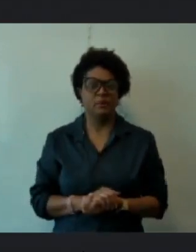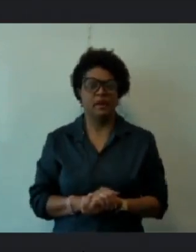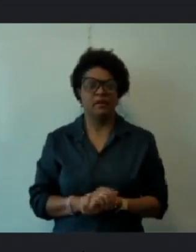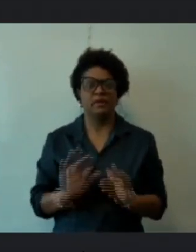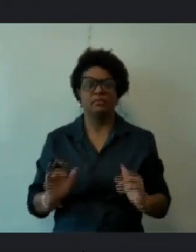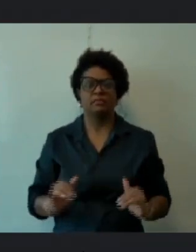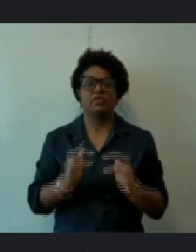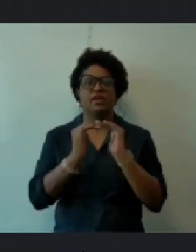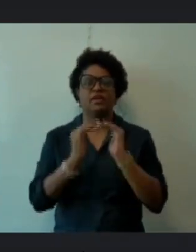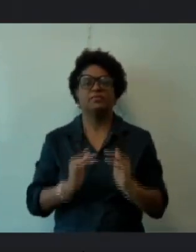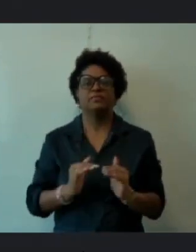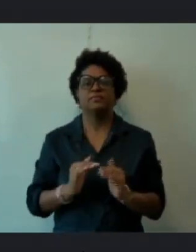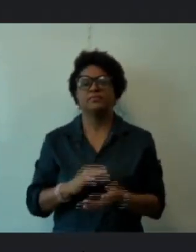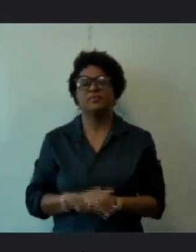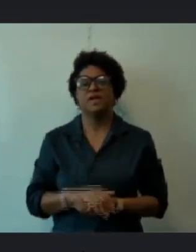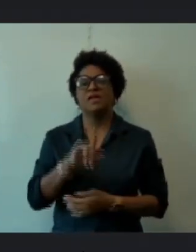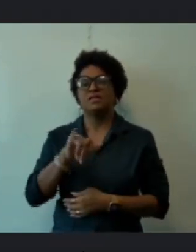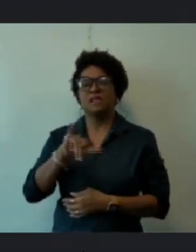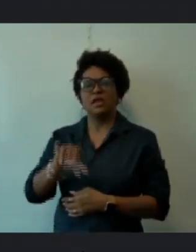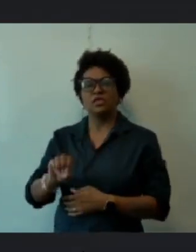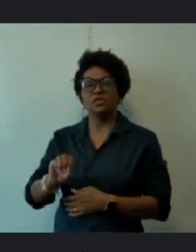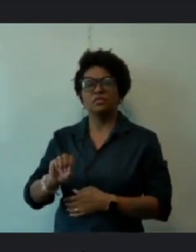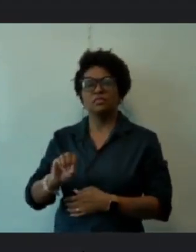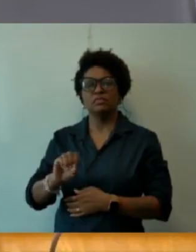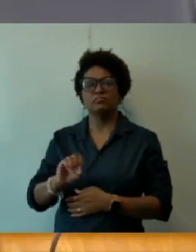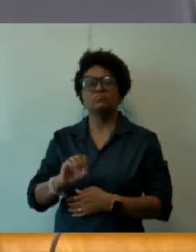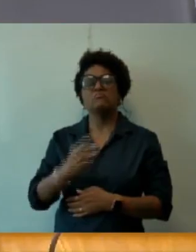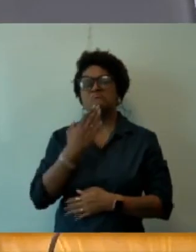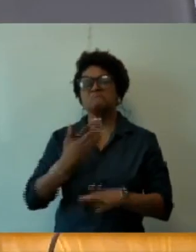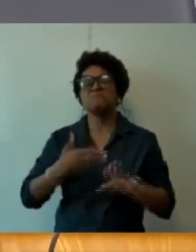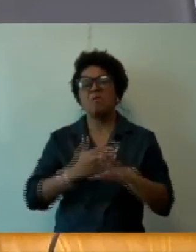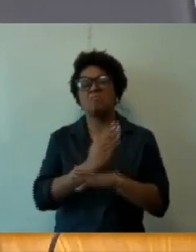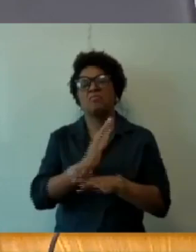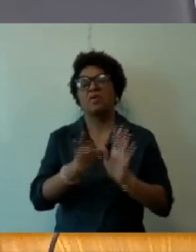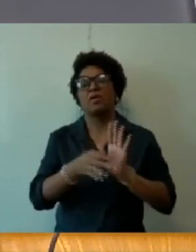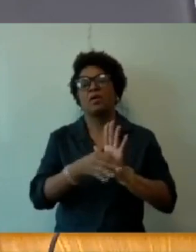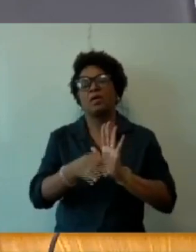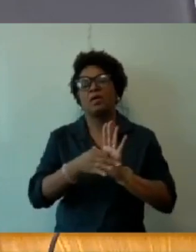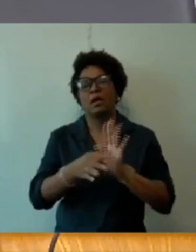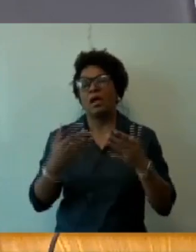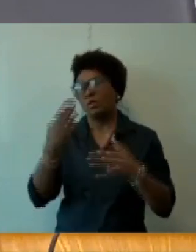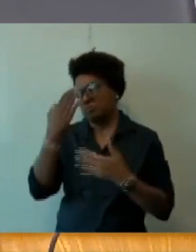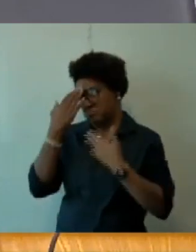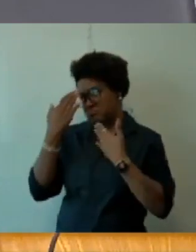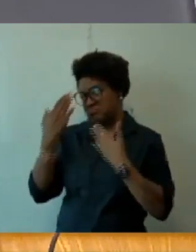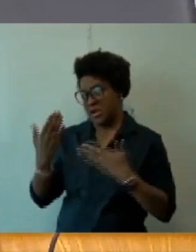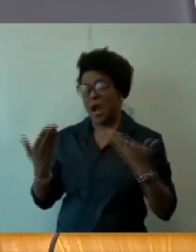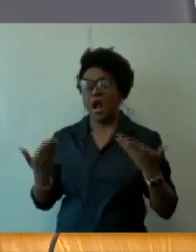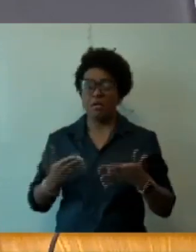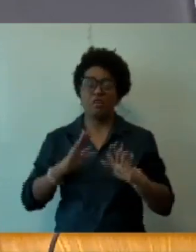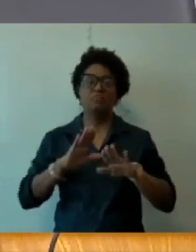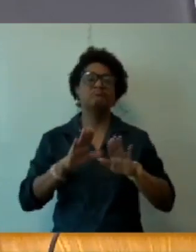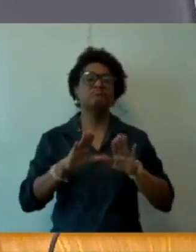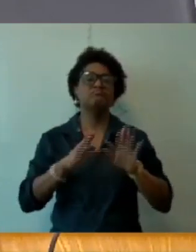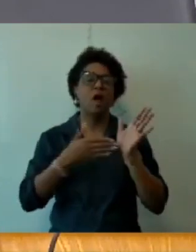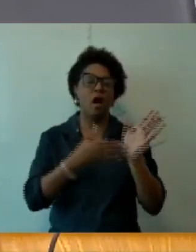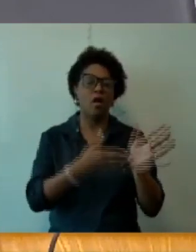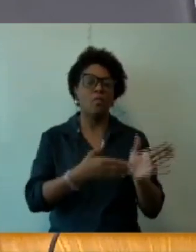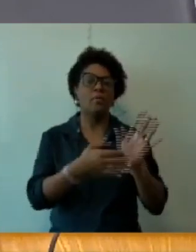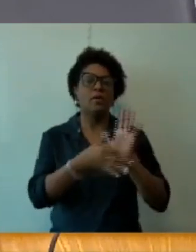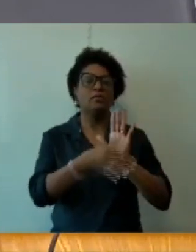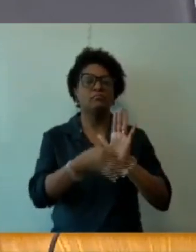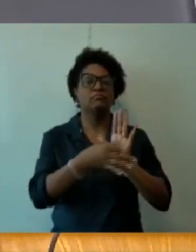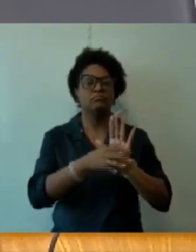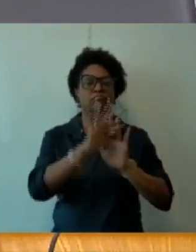Sérgio Fernando de Pinto Tavares. Pela aprovação do parecer. Obrigado. E o vereador Jorge Santos também acompanha o parecer do relator. Está aprovado o parecer do PL